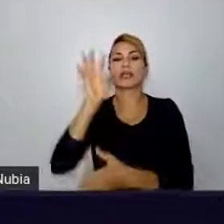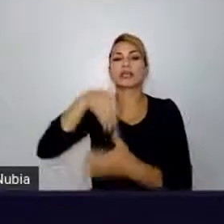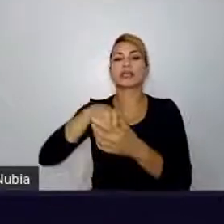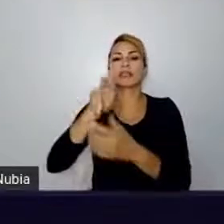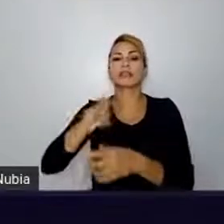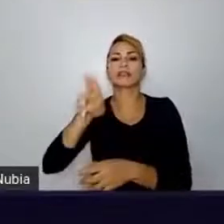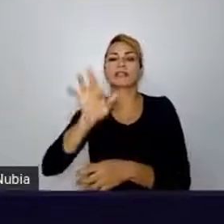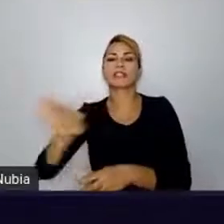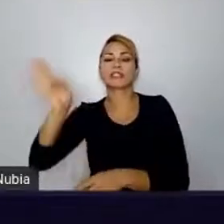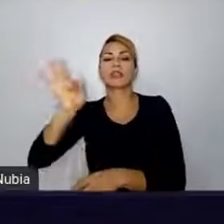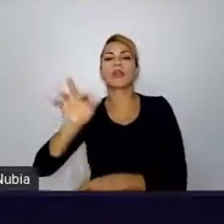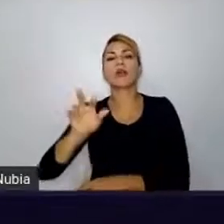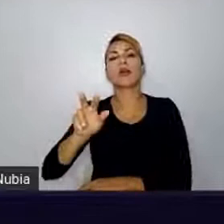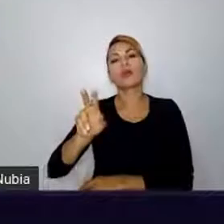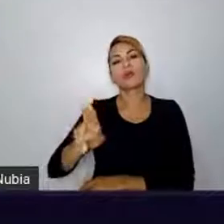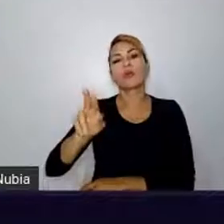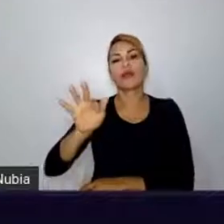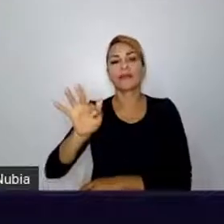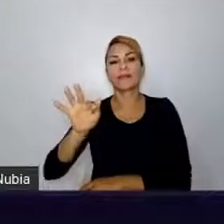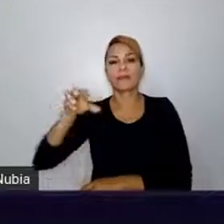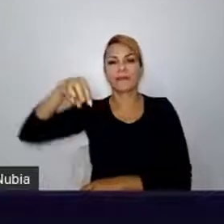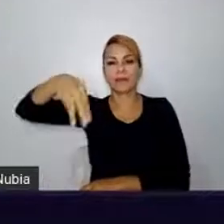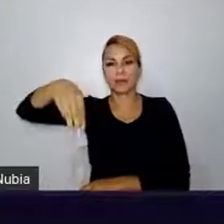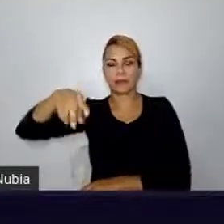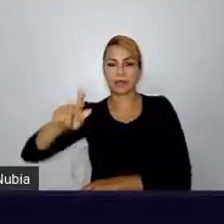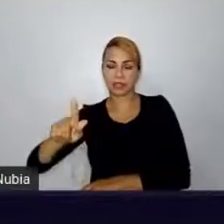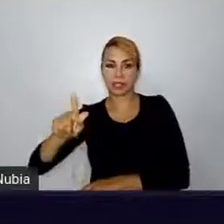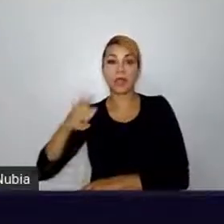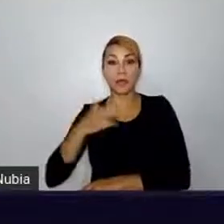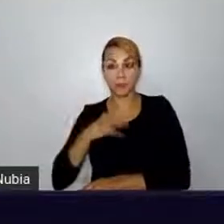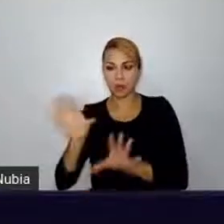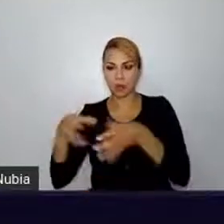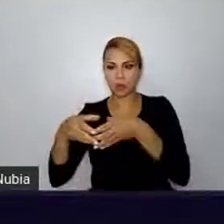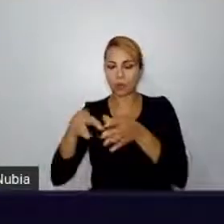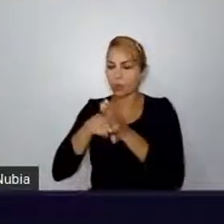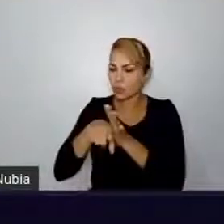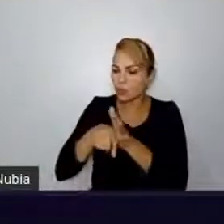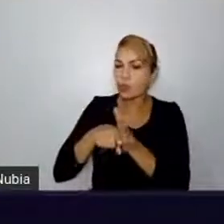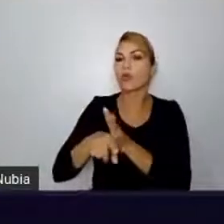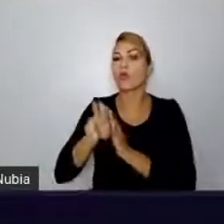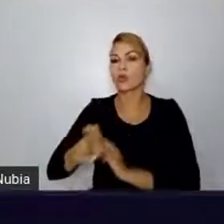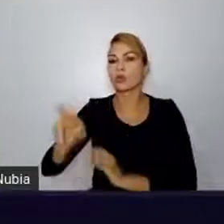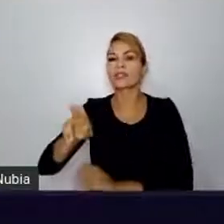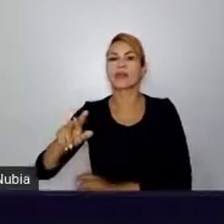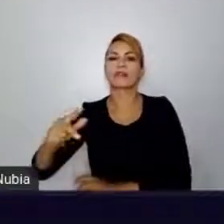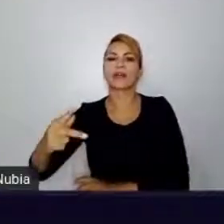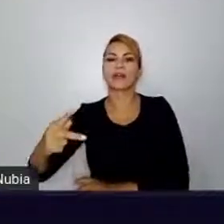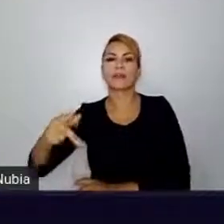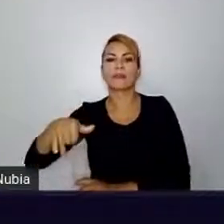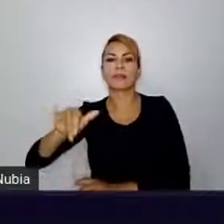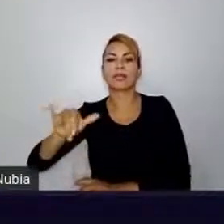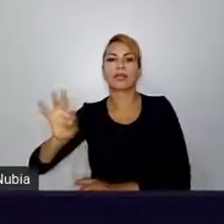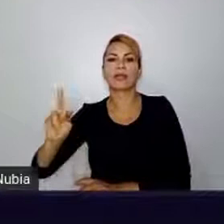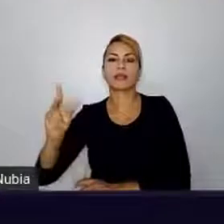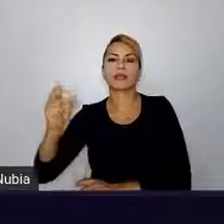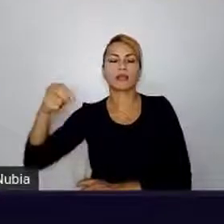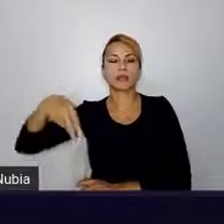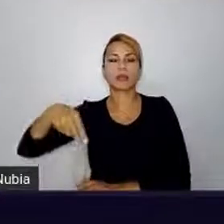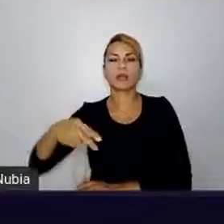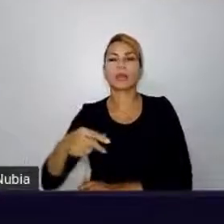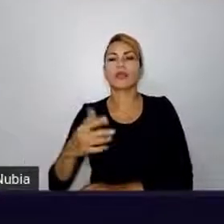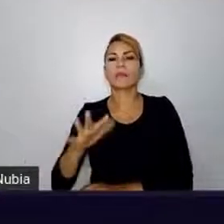usava Python para coletar dados e fazer análises, né? Eu cheguei um pouco antes do carnaval, de 2014, e